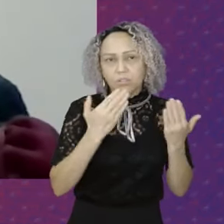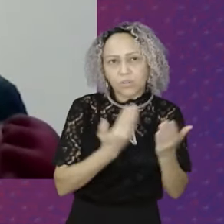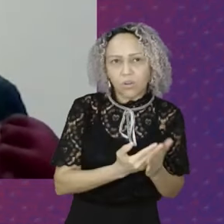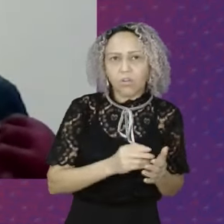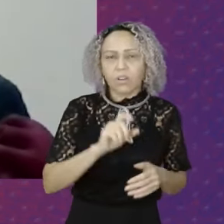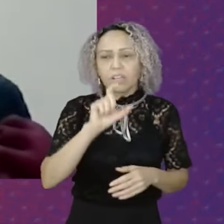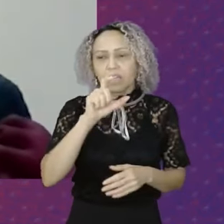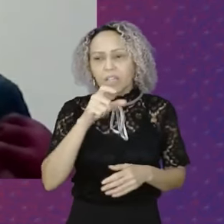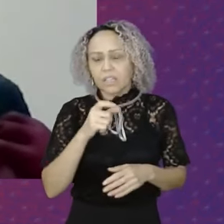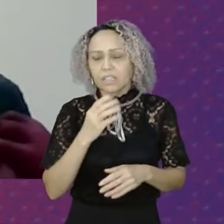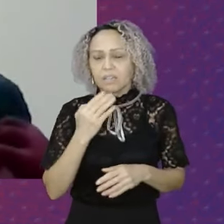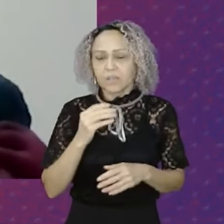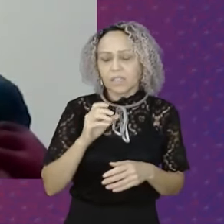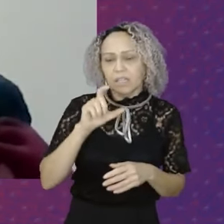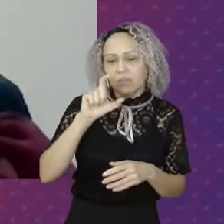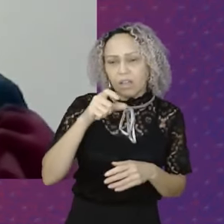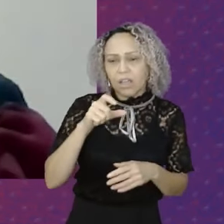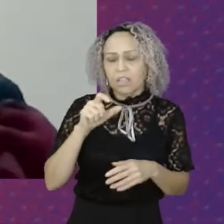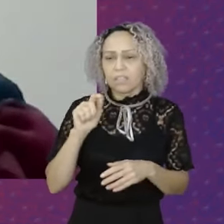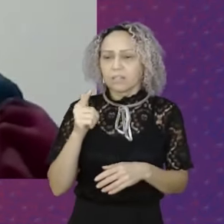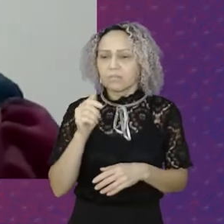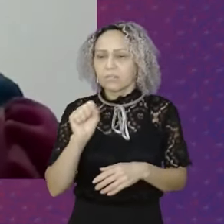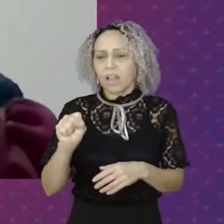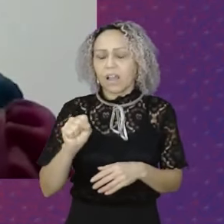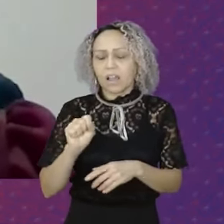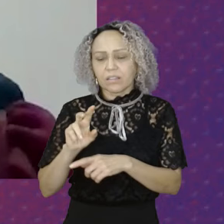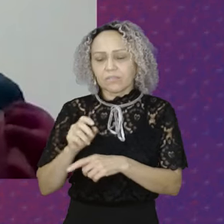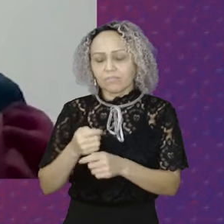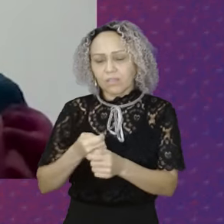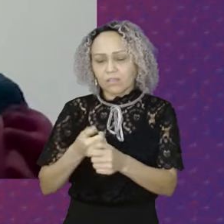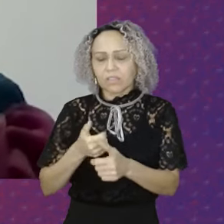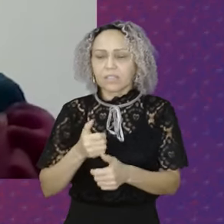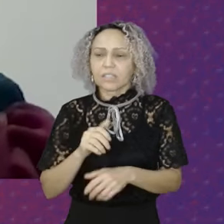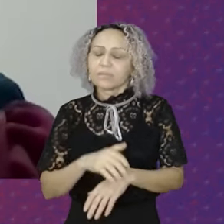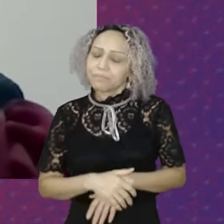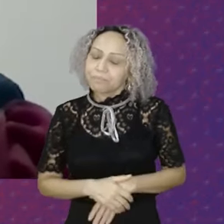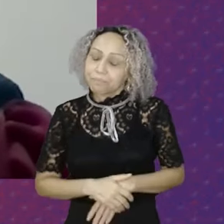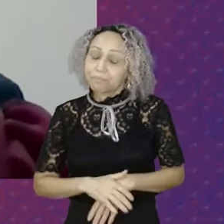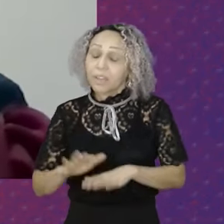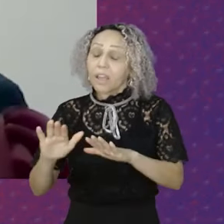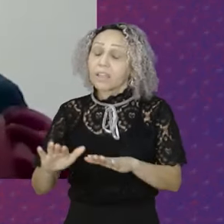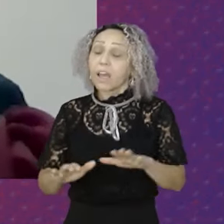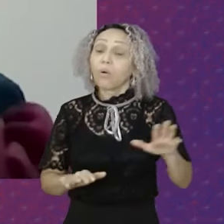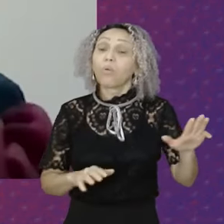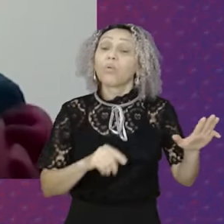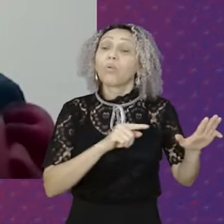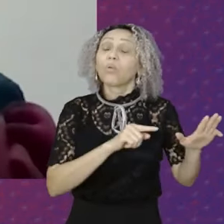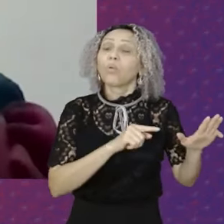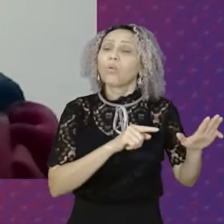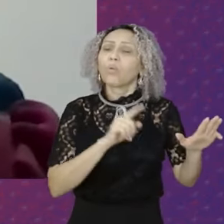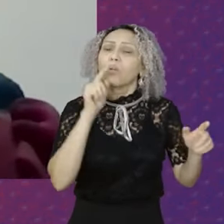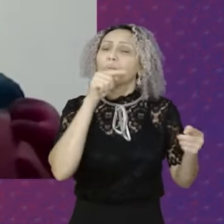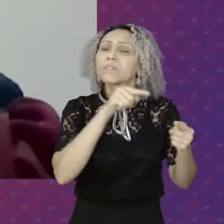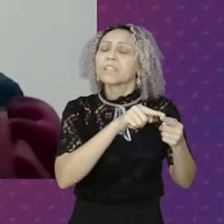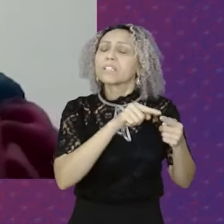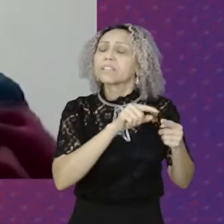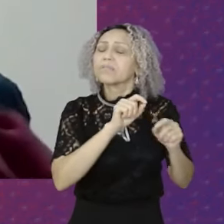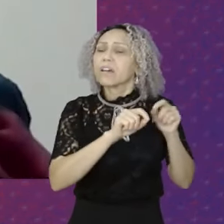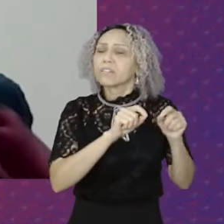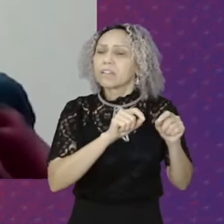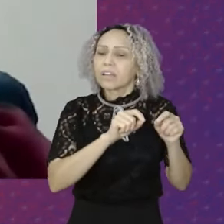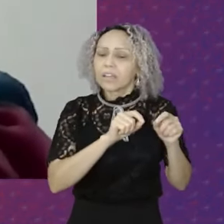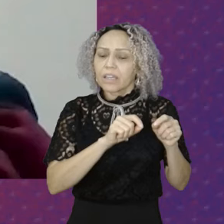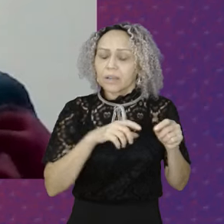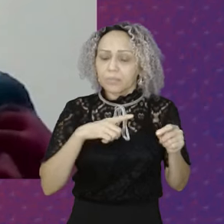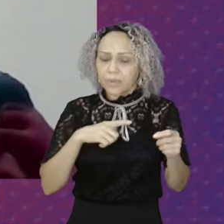Auxílio Gás E aí a intenção Do governo Lula Naquele momento Era de fato Fazer uma unificação Desses